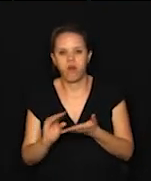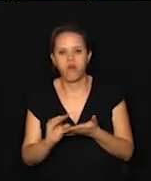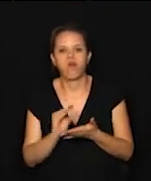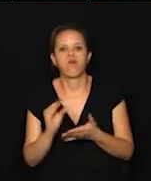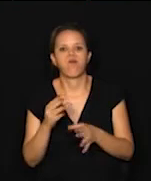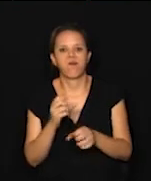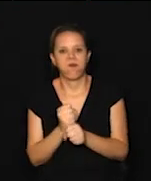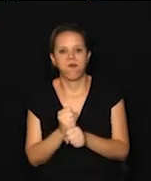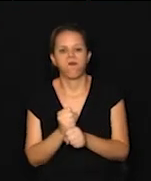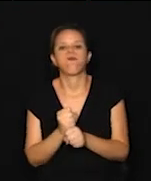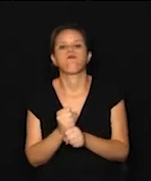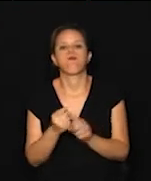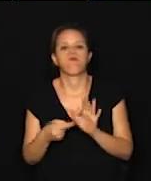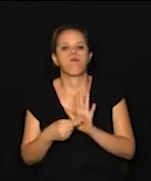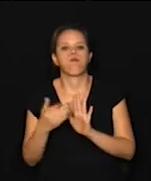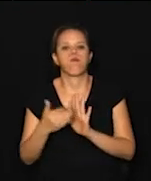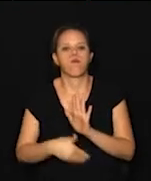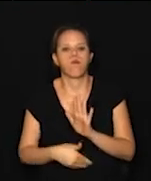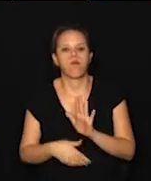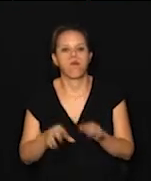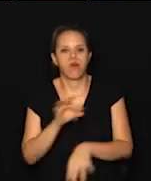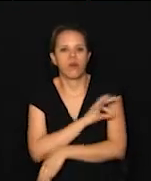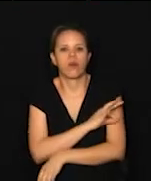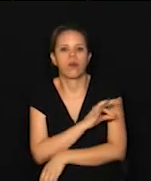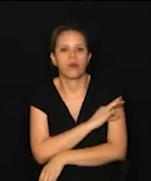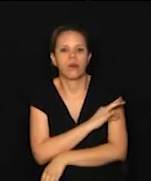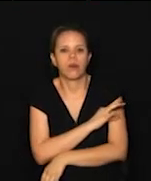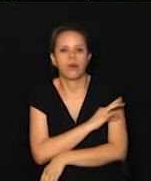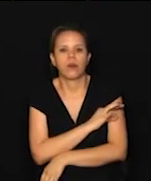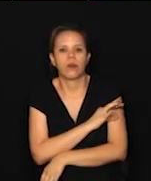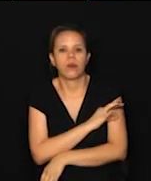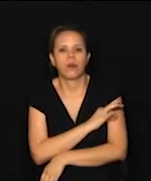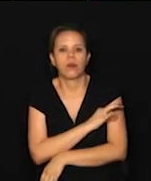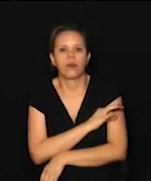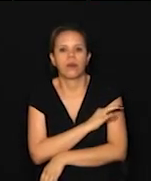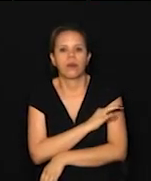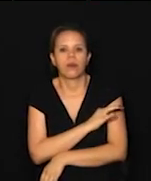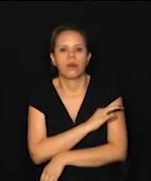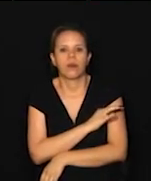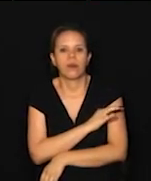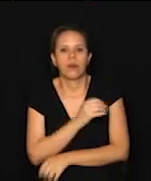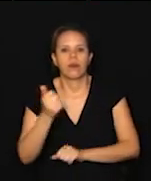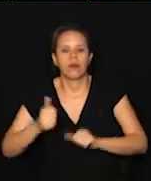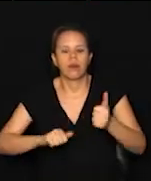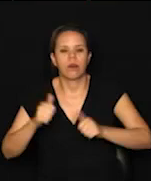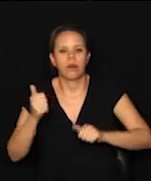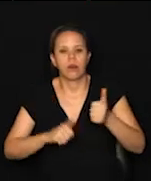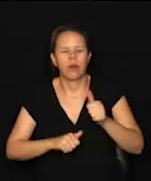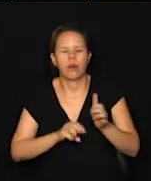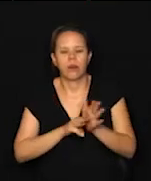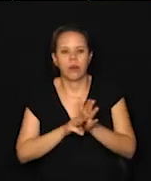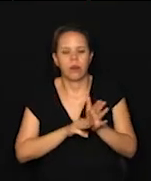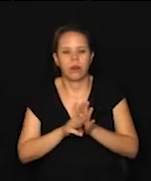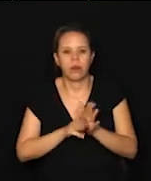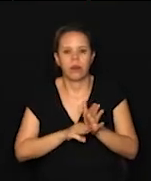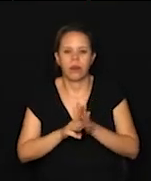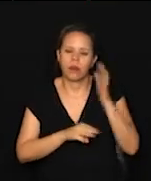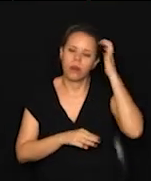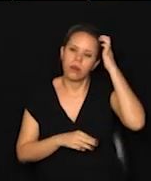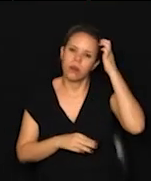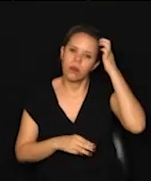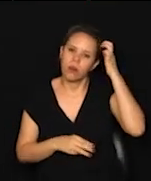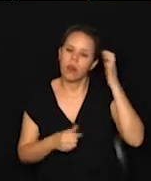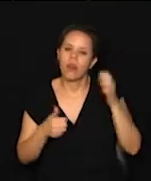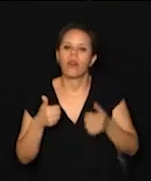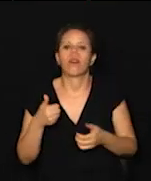com a demonstração da Prefeitura e avaliação das metas fiscais do 2º